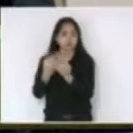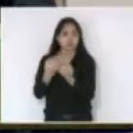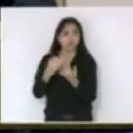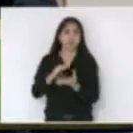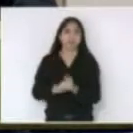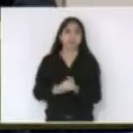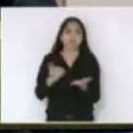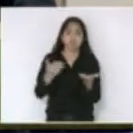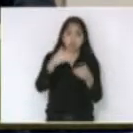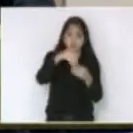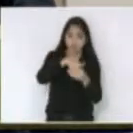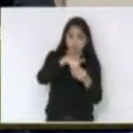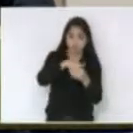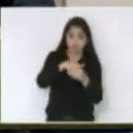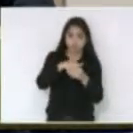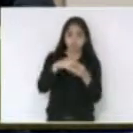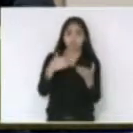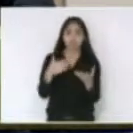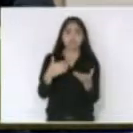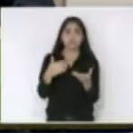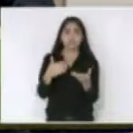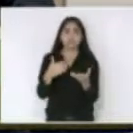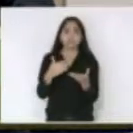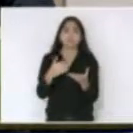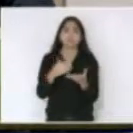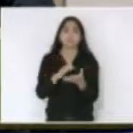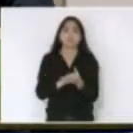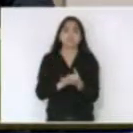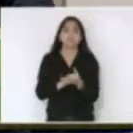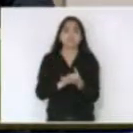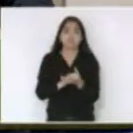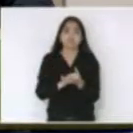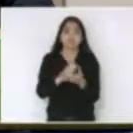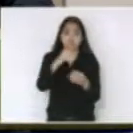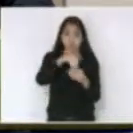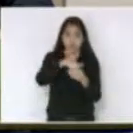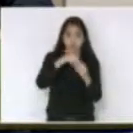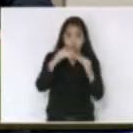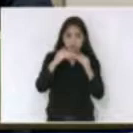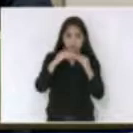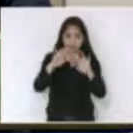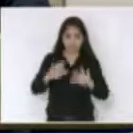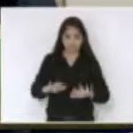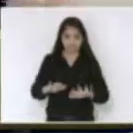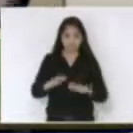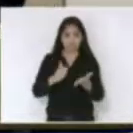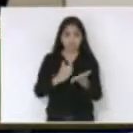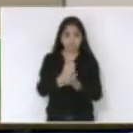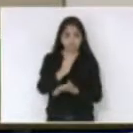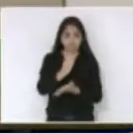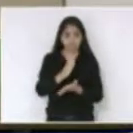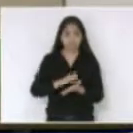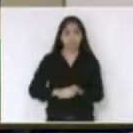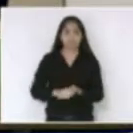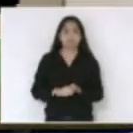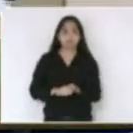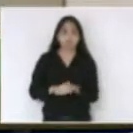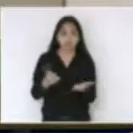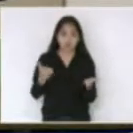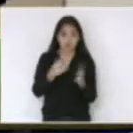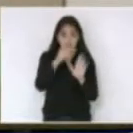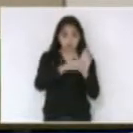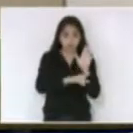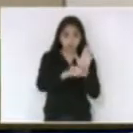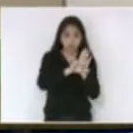em votação não havendo ou melhor em votação quem tiver de acordo permanece como está aprovado agora